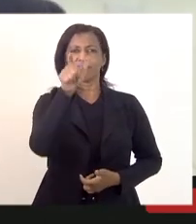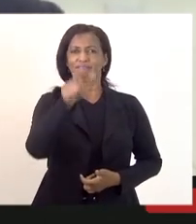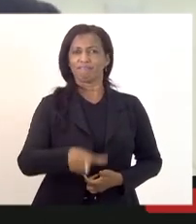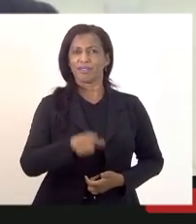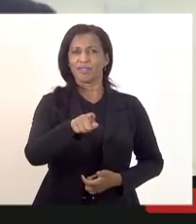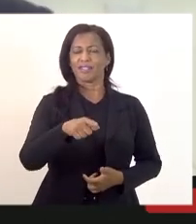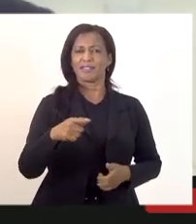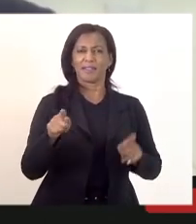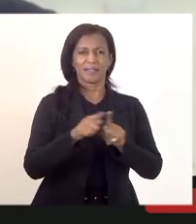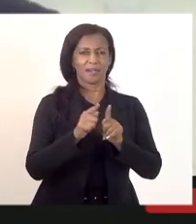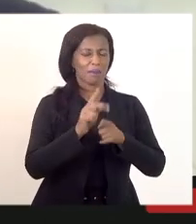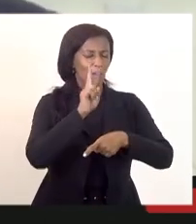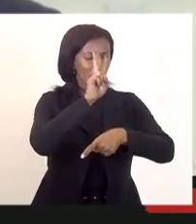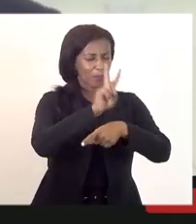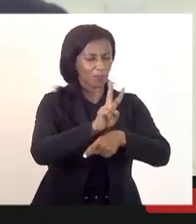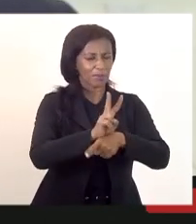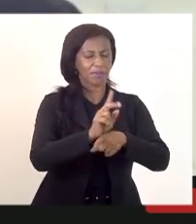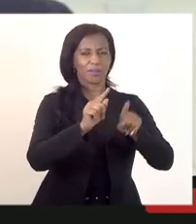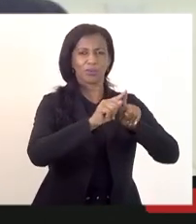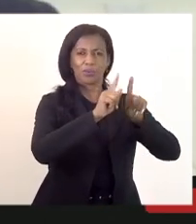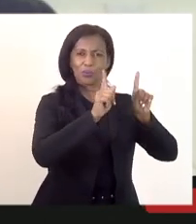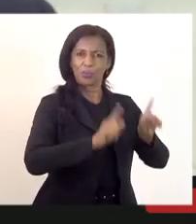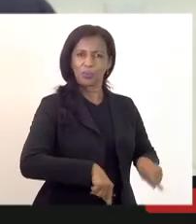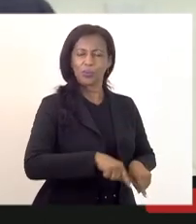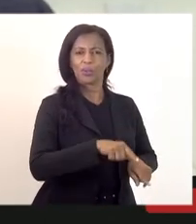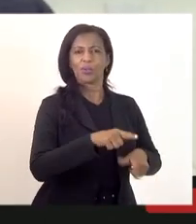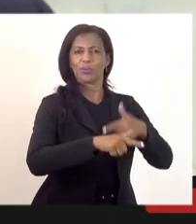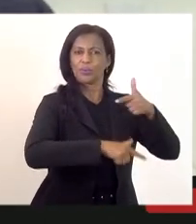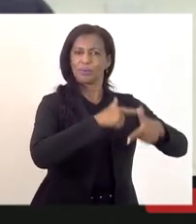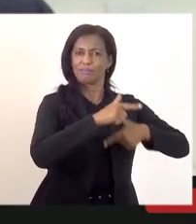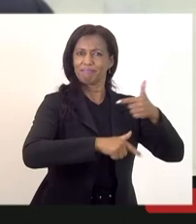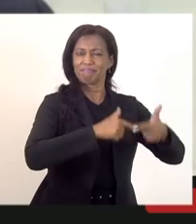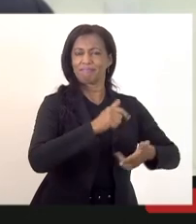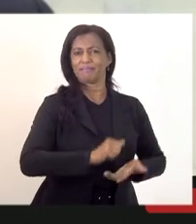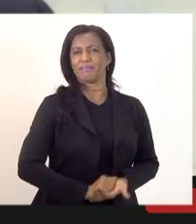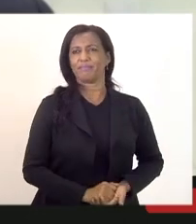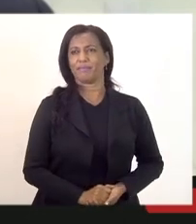entusiasta e um defensor da pauta dos concursos do servidor público e que